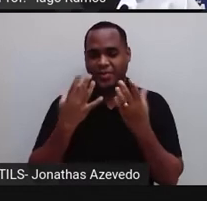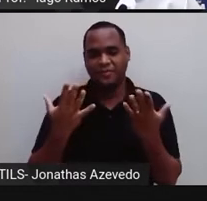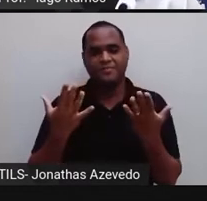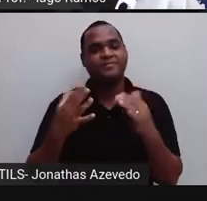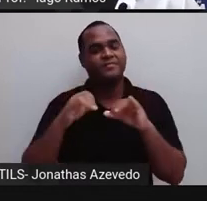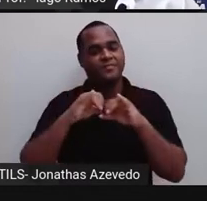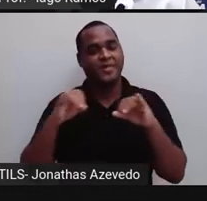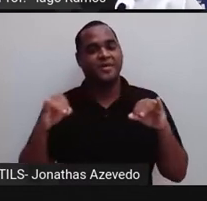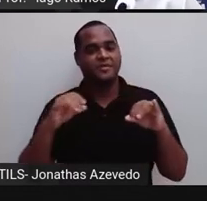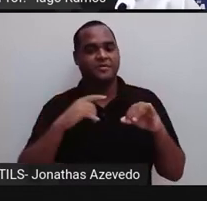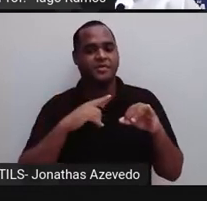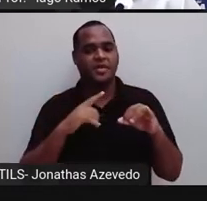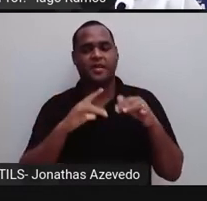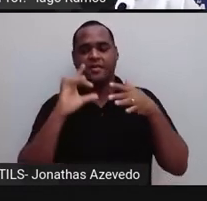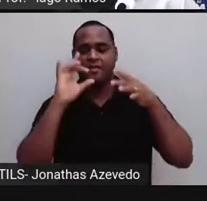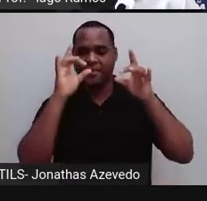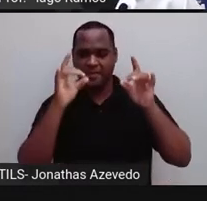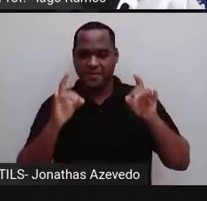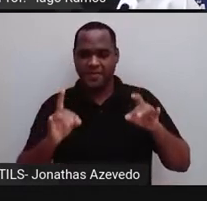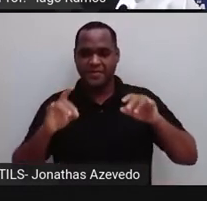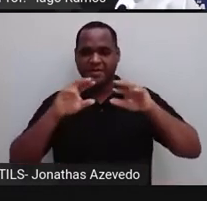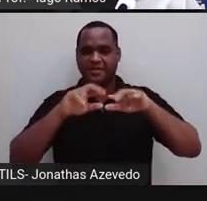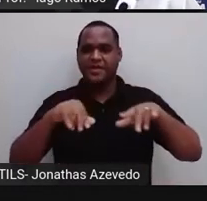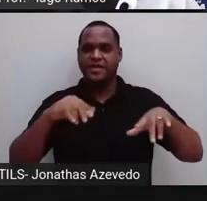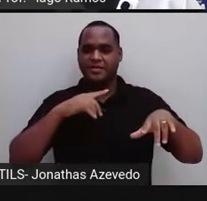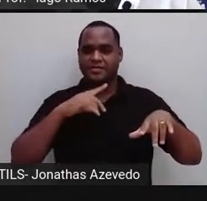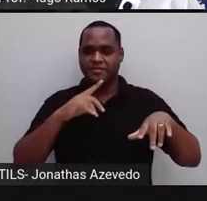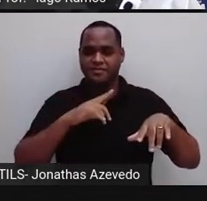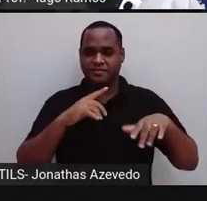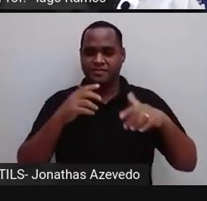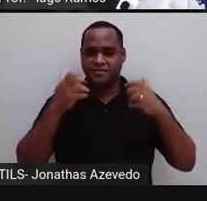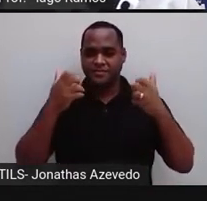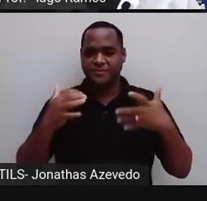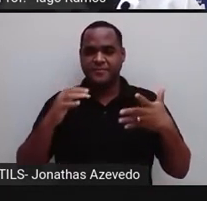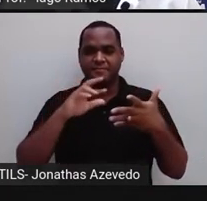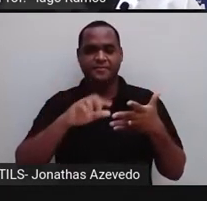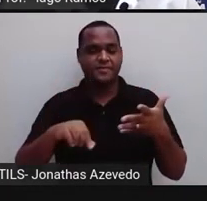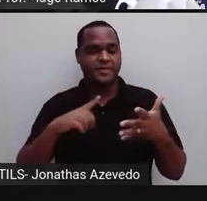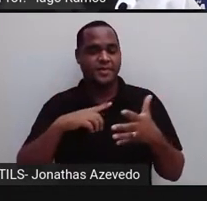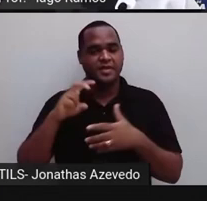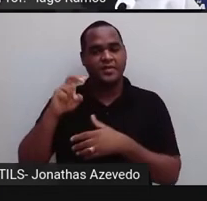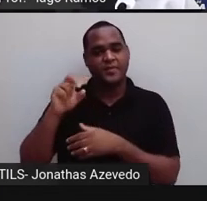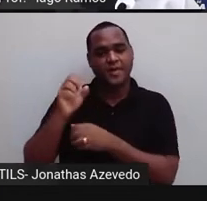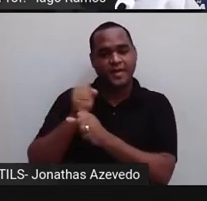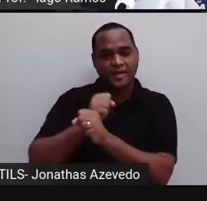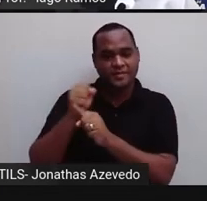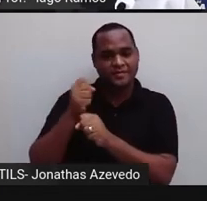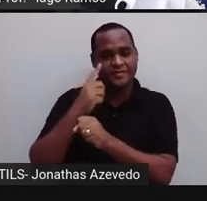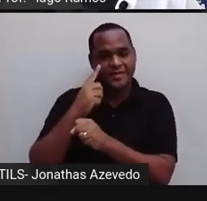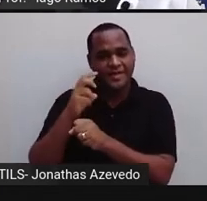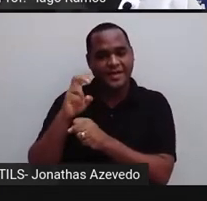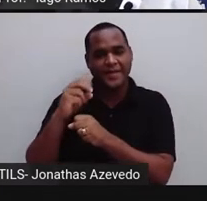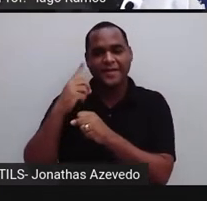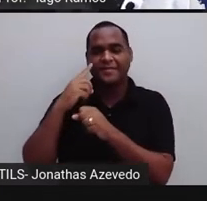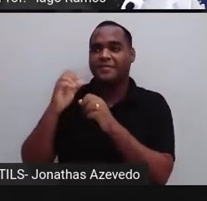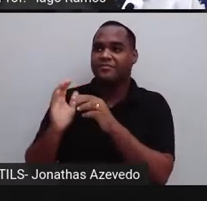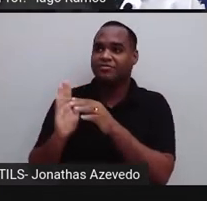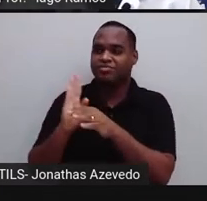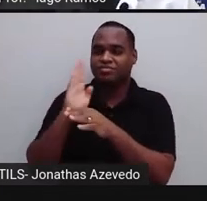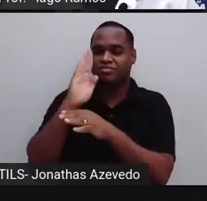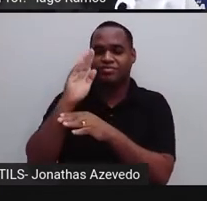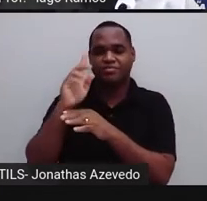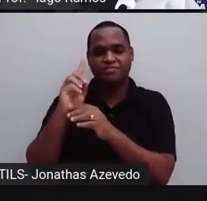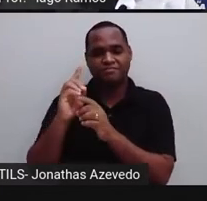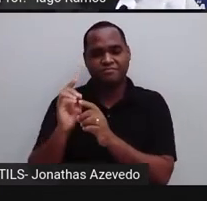vários casos astronômicos, ó, os cinquenta anos da missão Apolo 11, o anúncio da